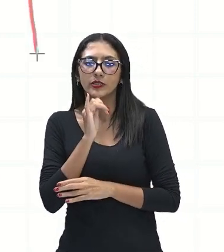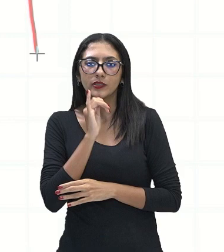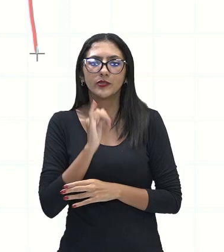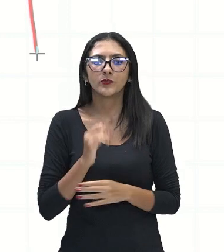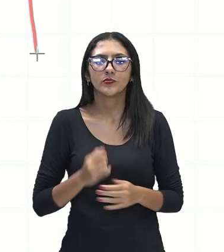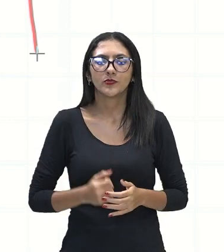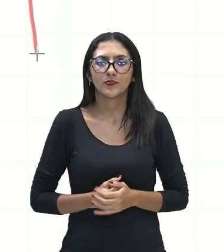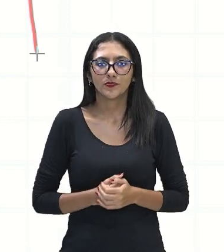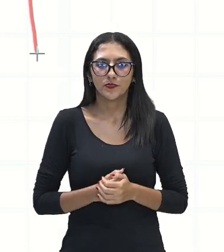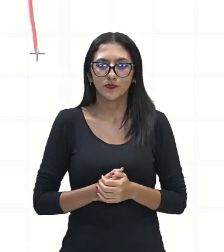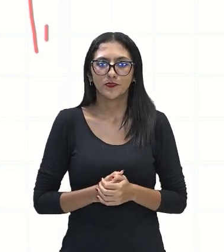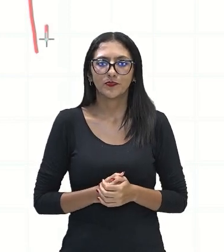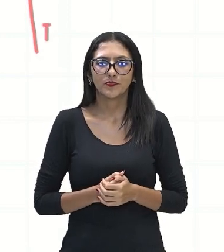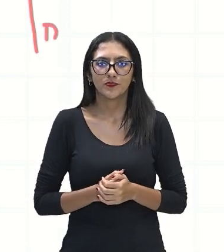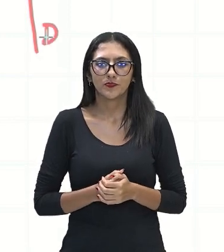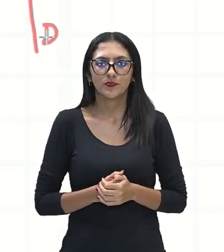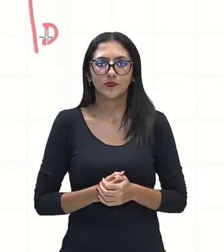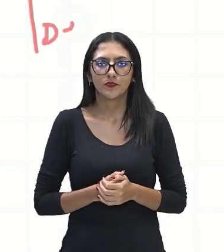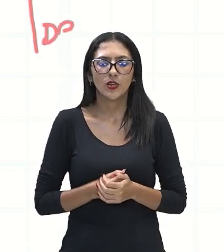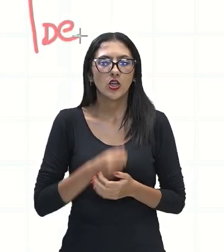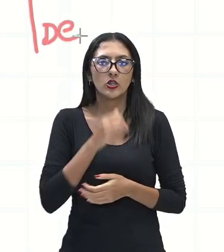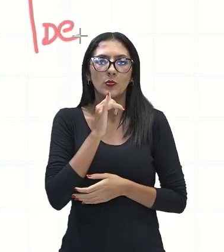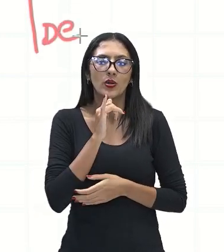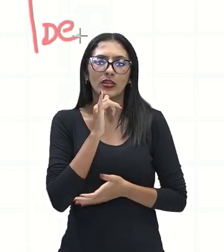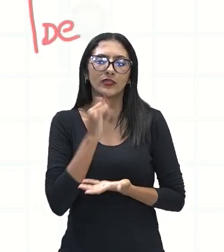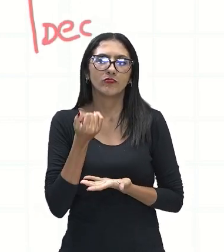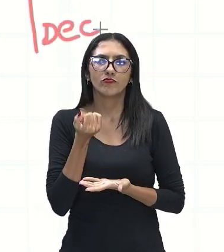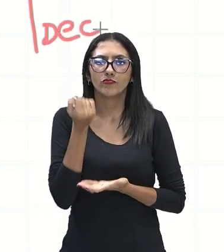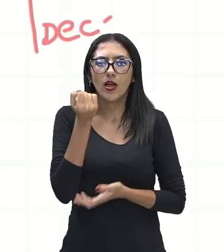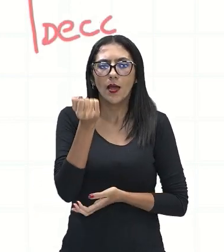De uma decepção, né?